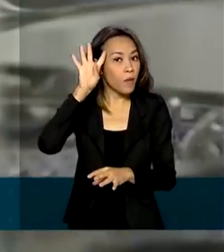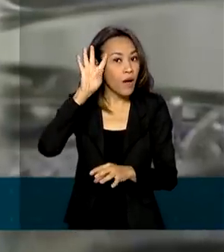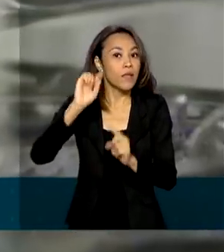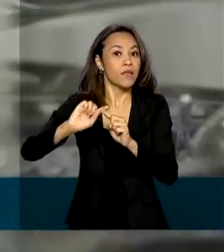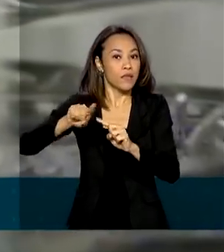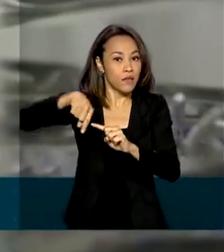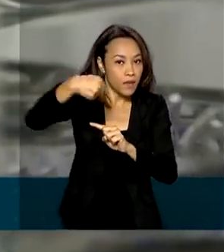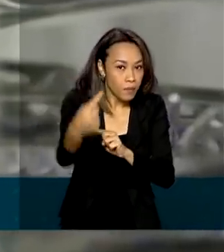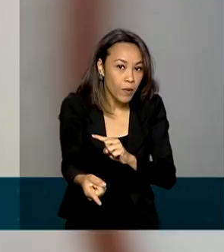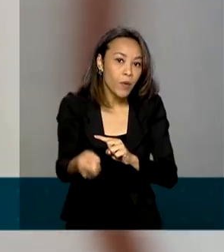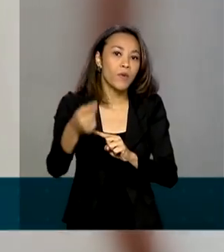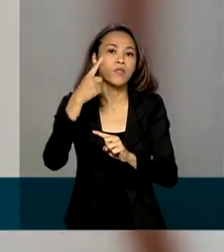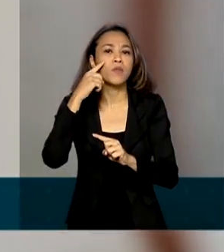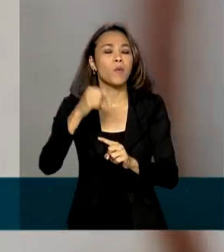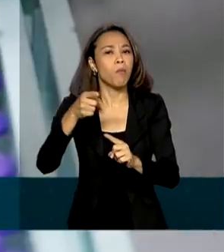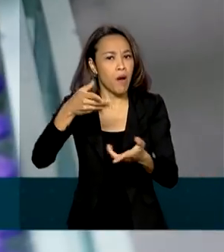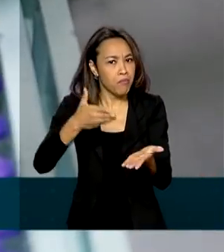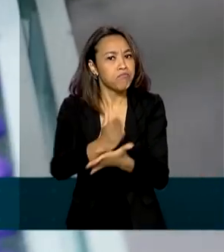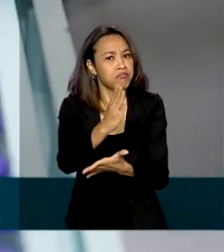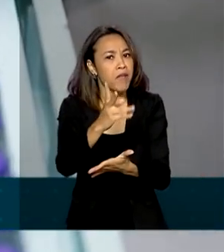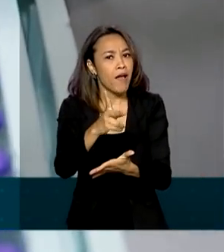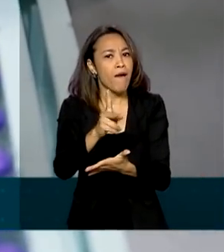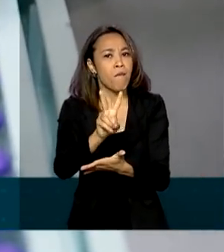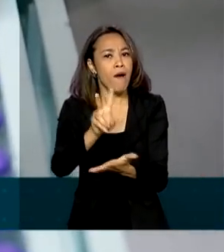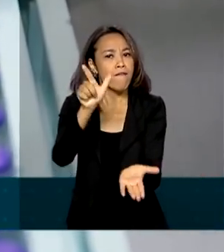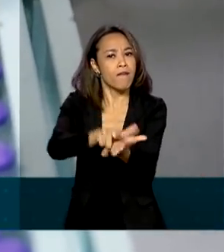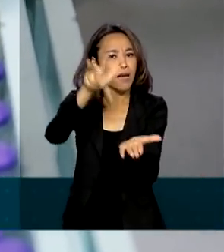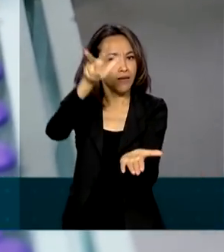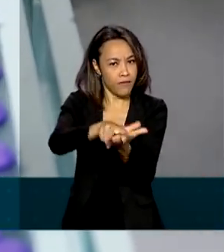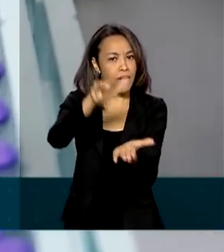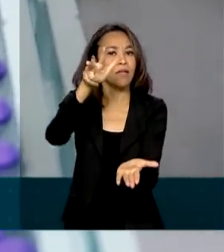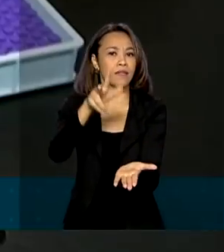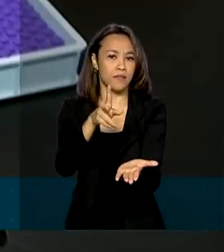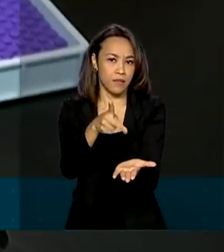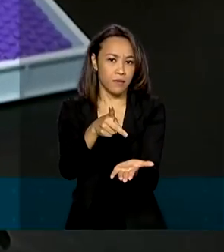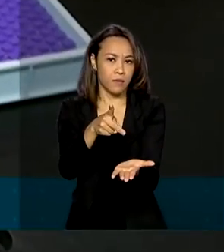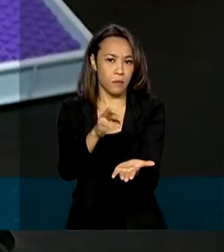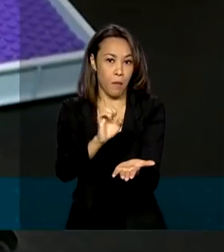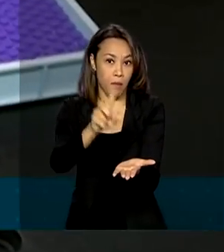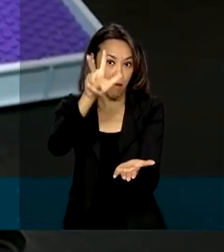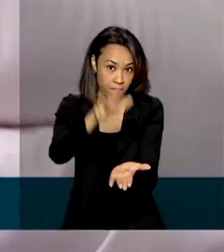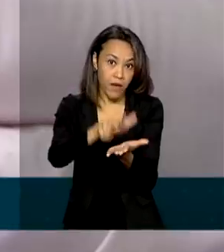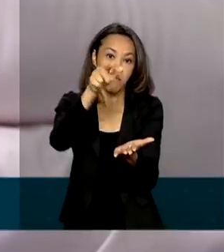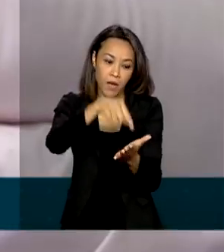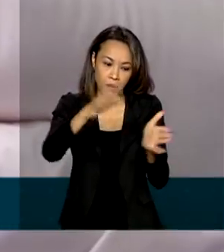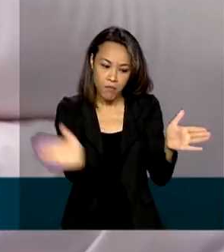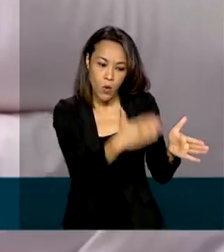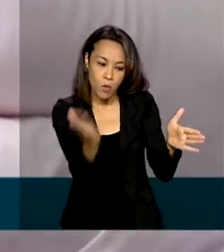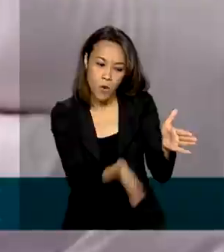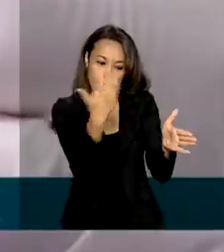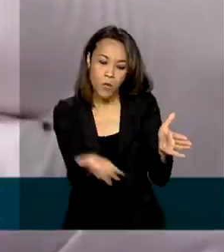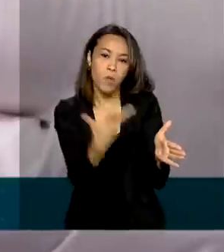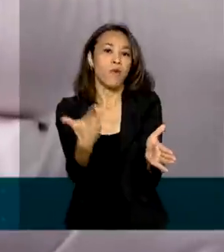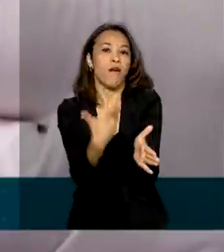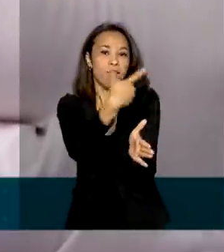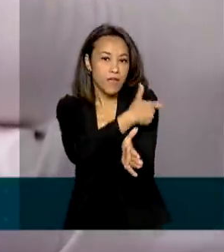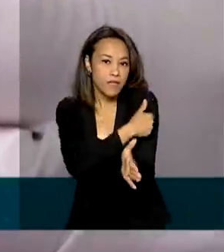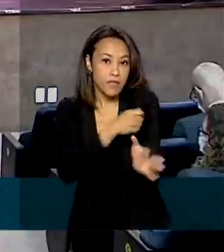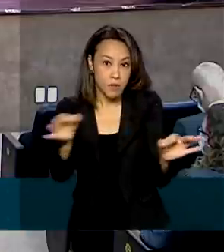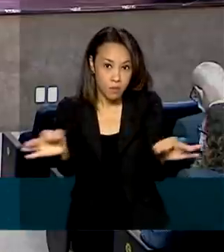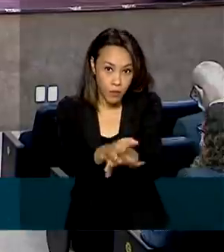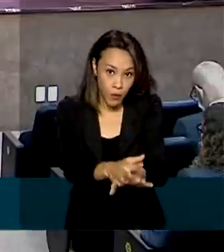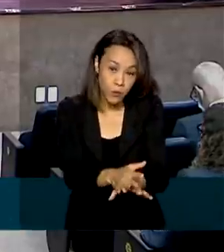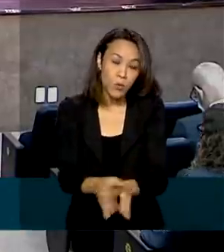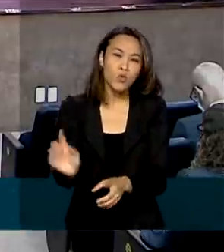seguida haverá uma pré-validação para garantir que o processo esteja adequado para a produção da vacina. Feito isto, os